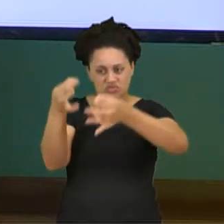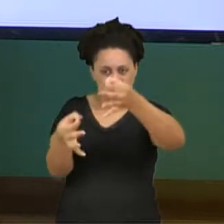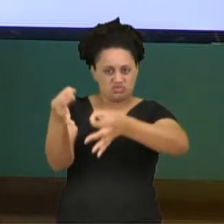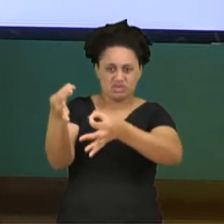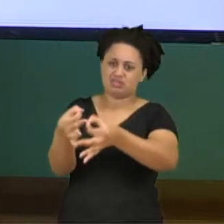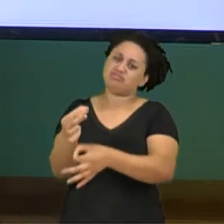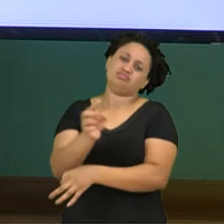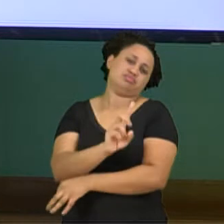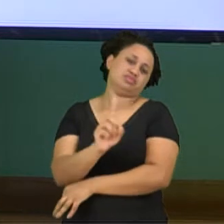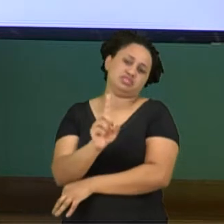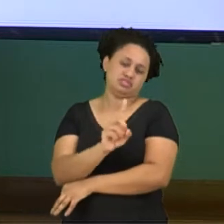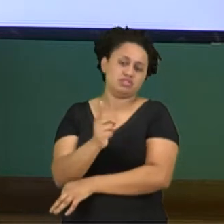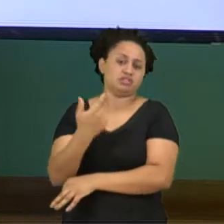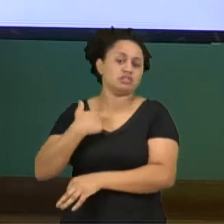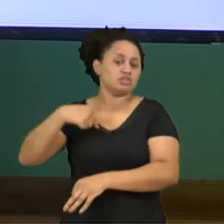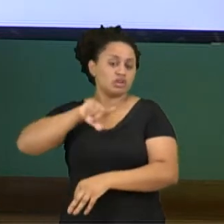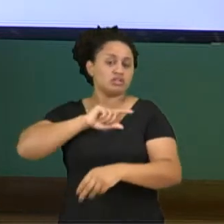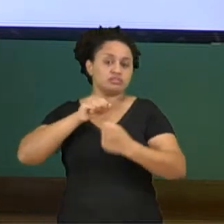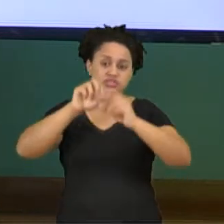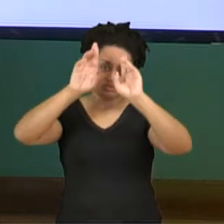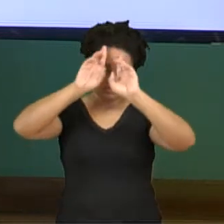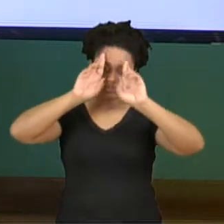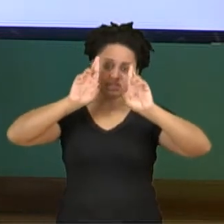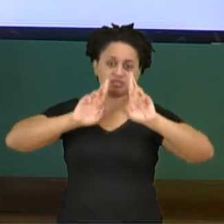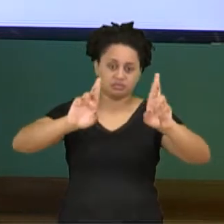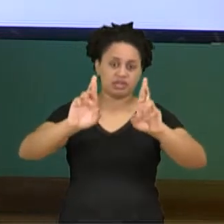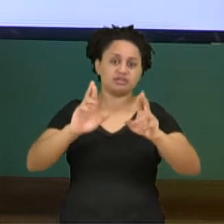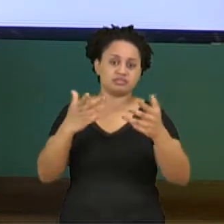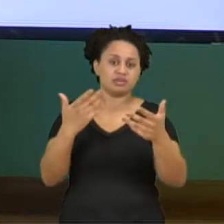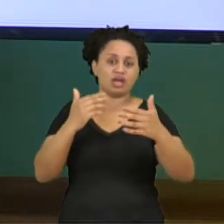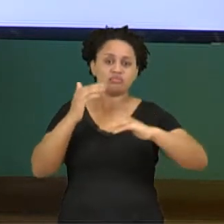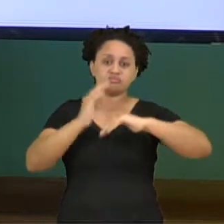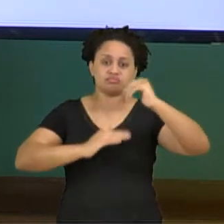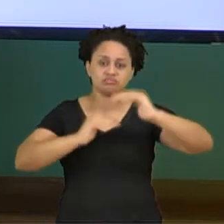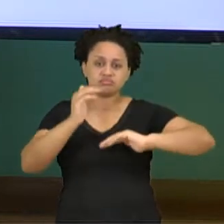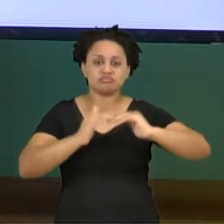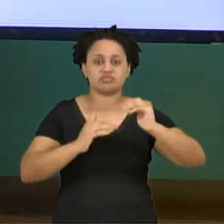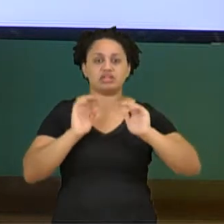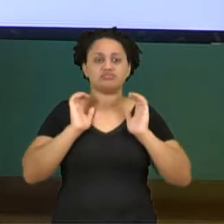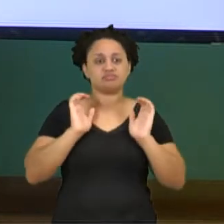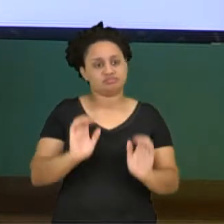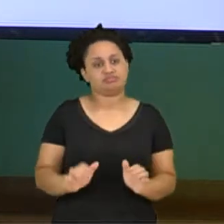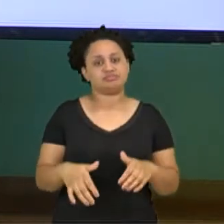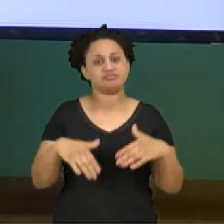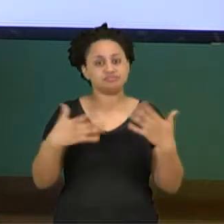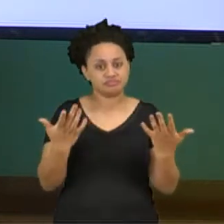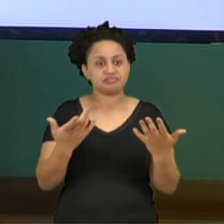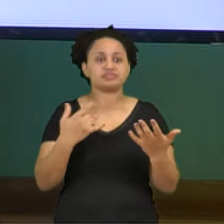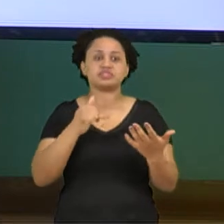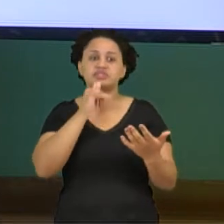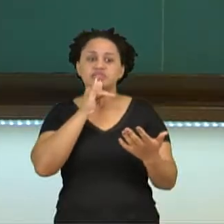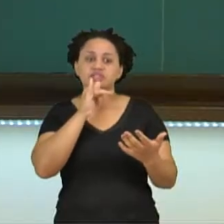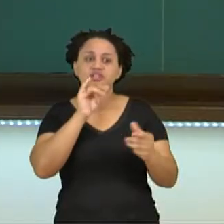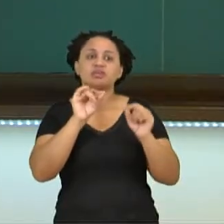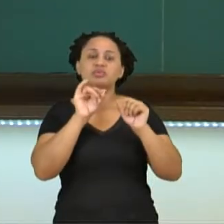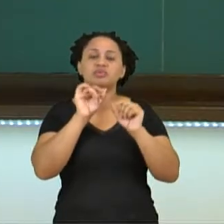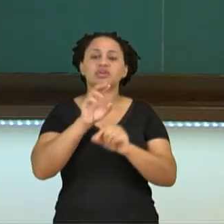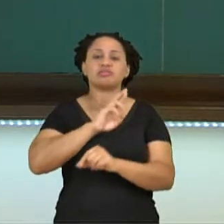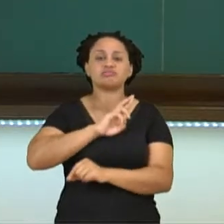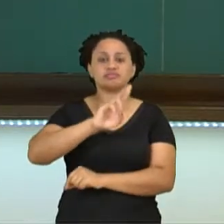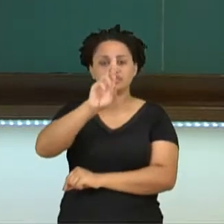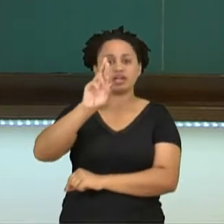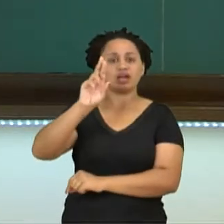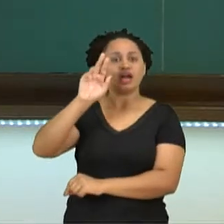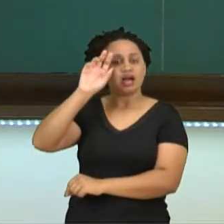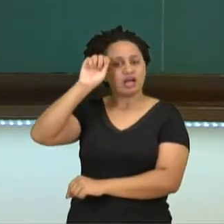atitude de respeito, a respeitabilidade é um exercício de cidadania, né? Como, por exemplo, as religiões afro